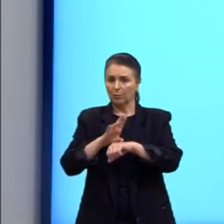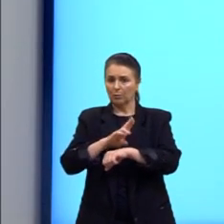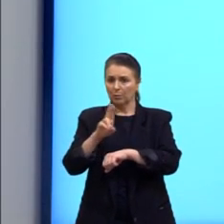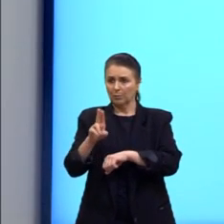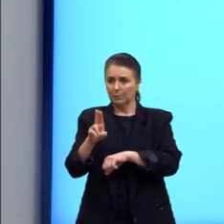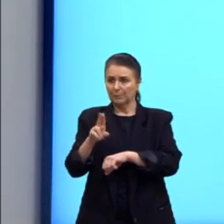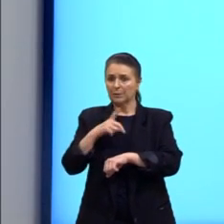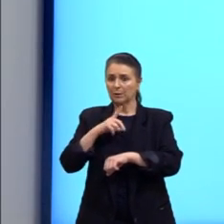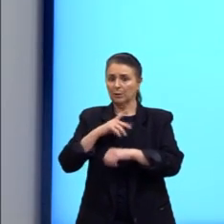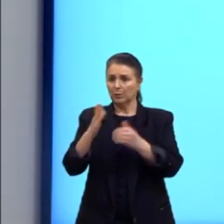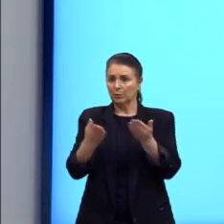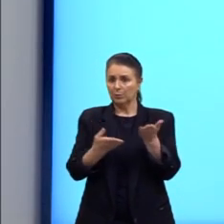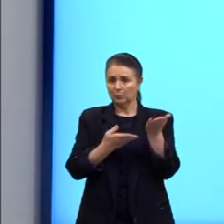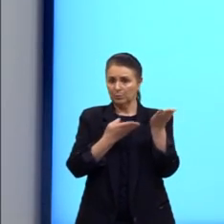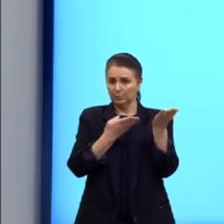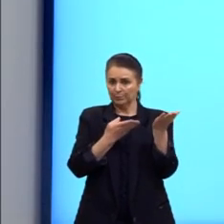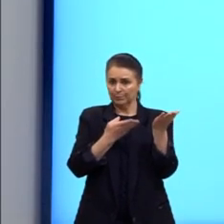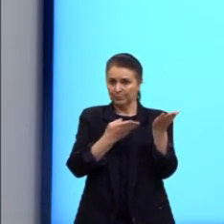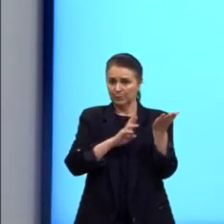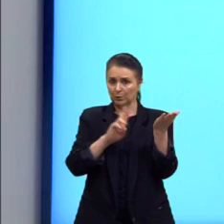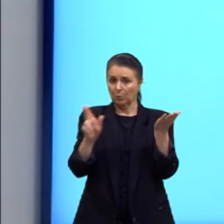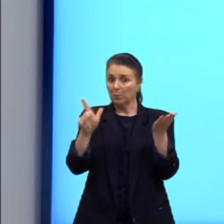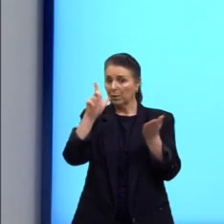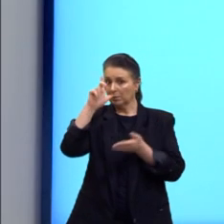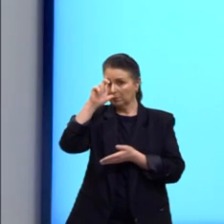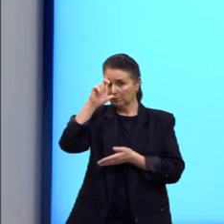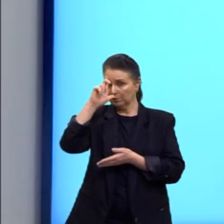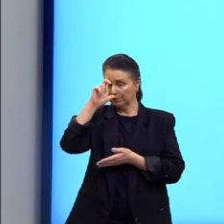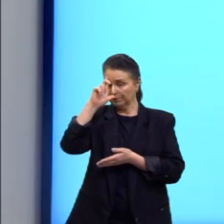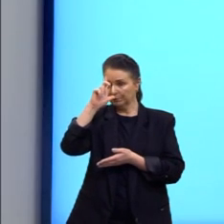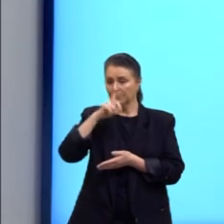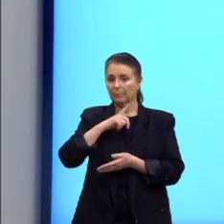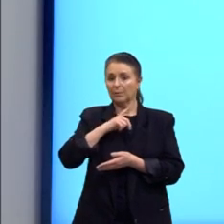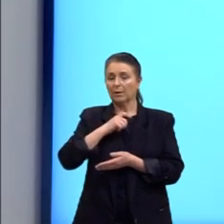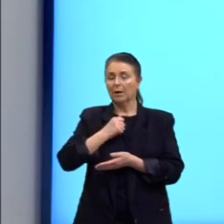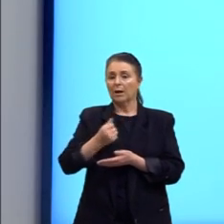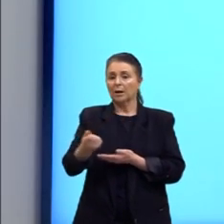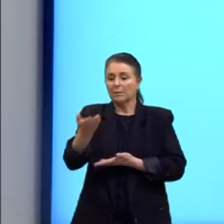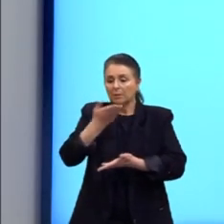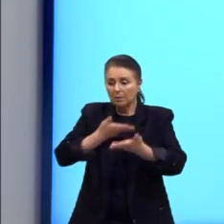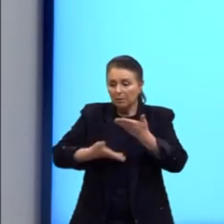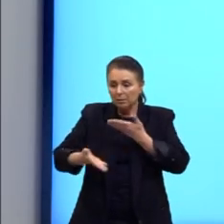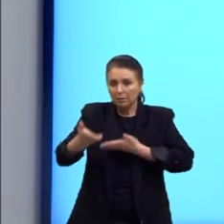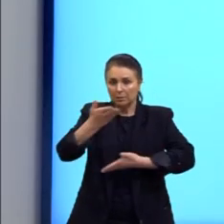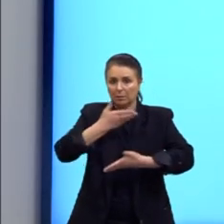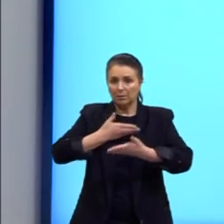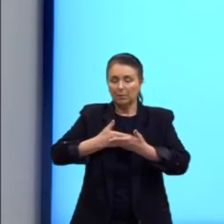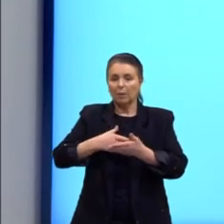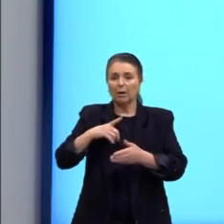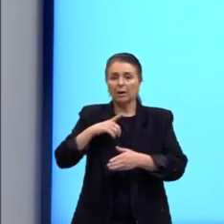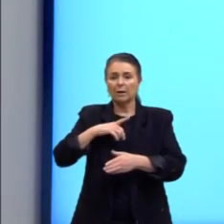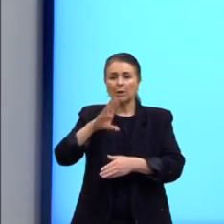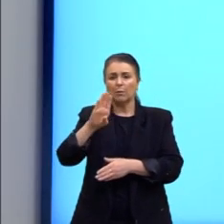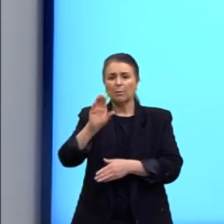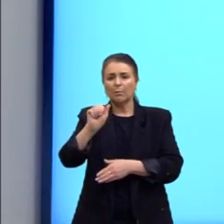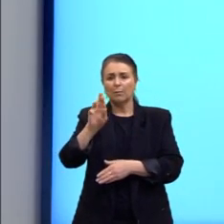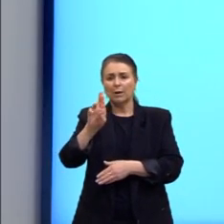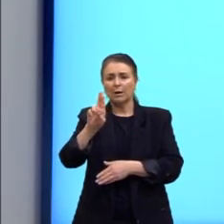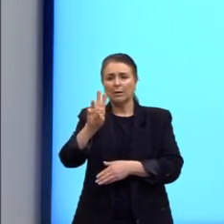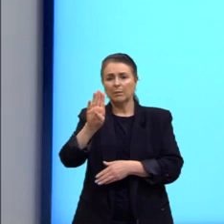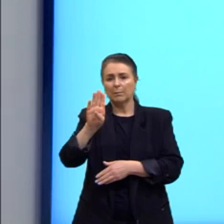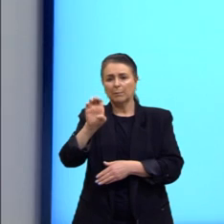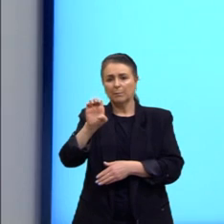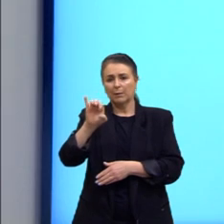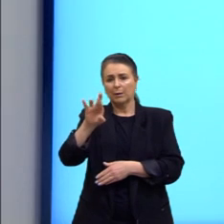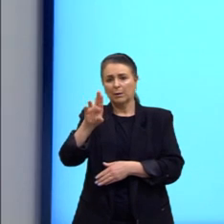tripanossoma cruzi. A transmissão, né? Através do barbeiro, é um inseto, por